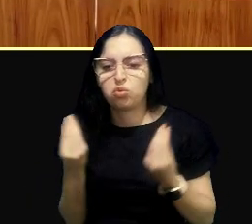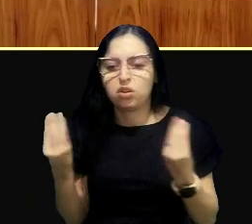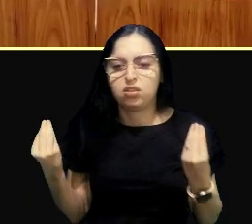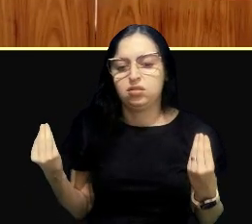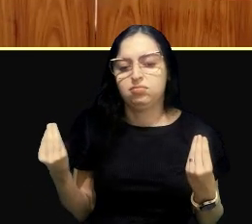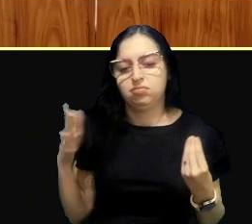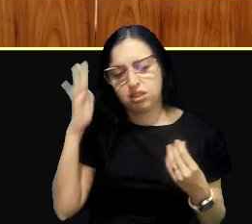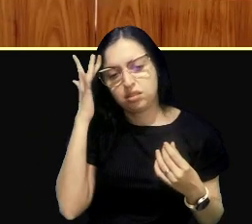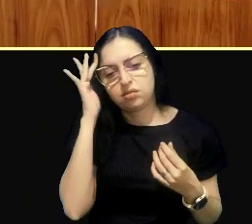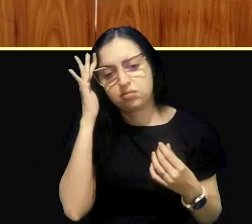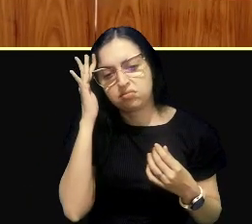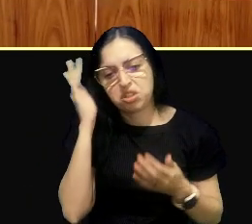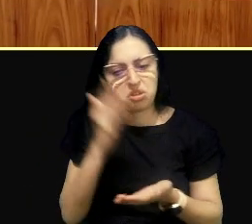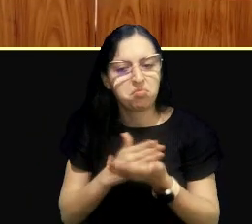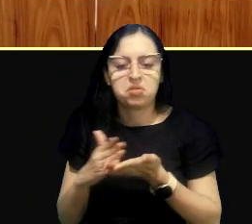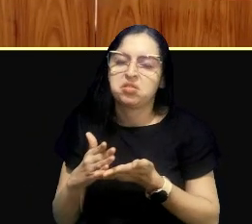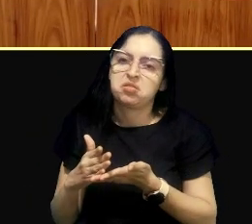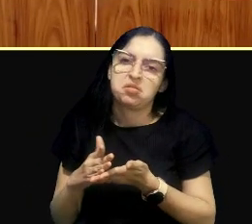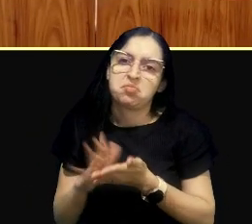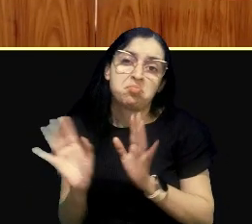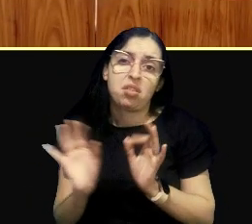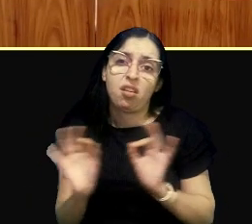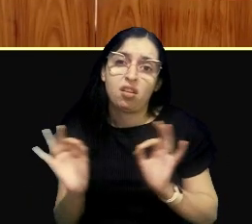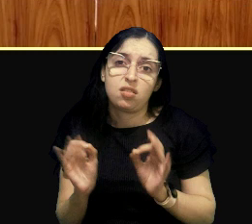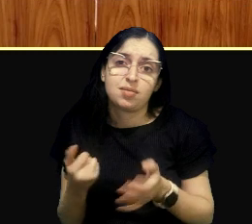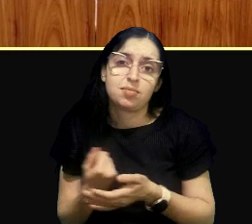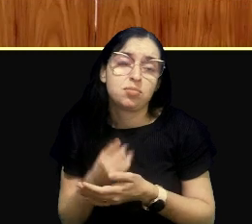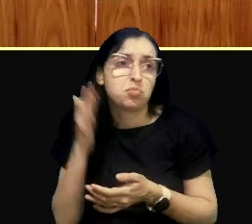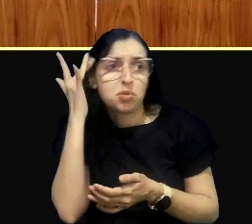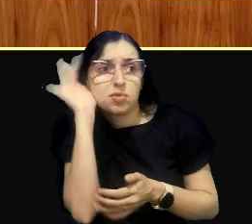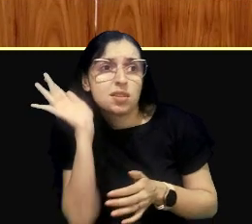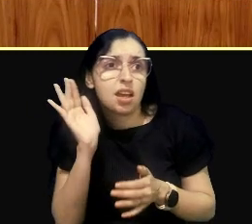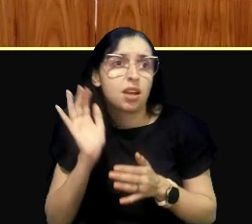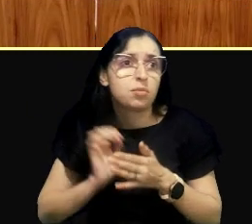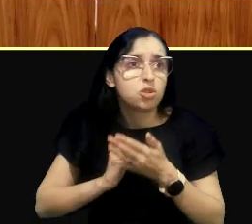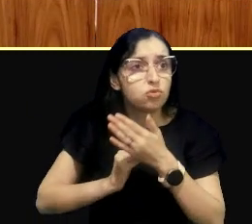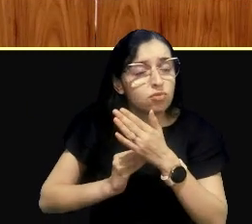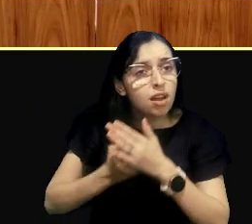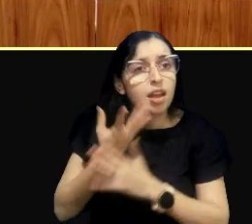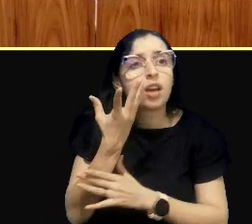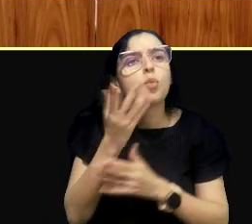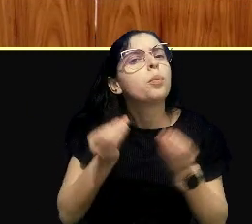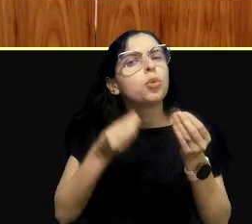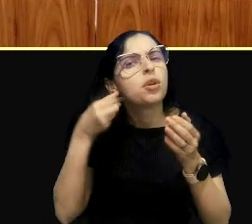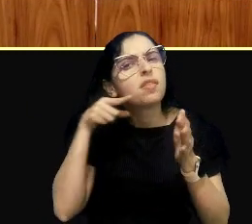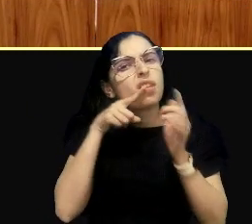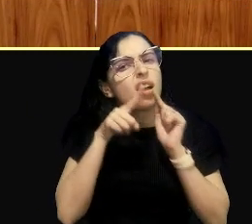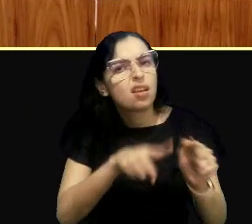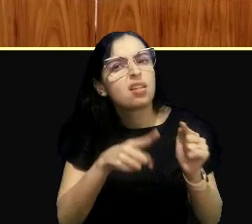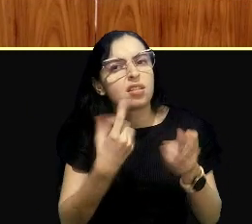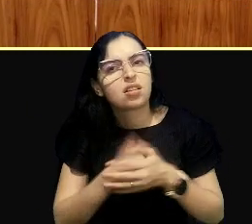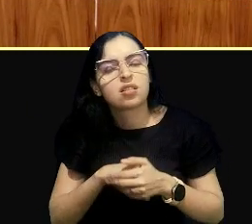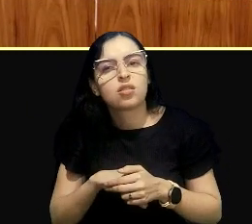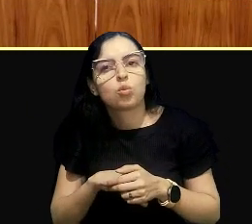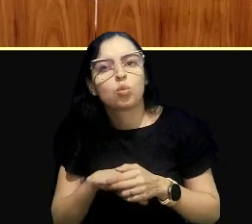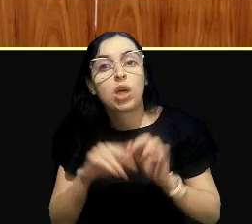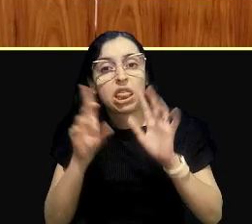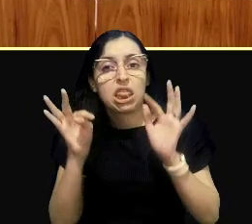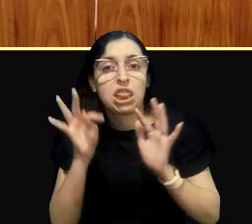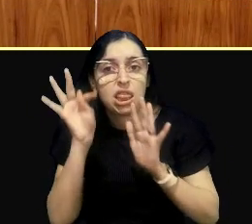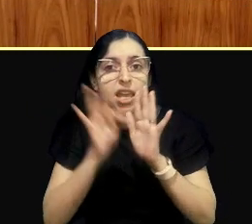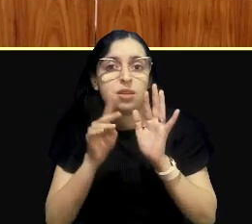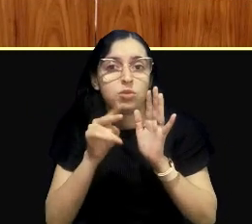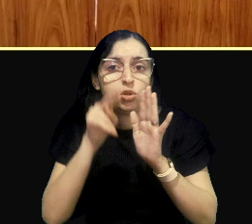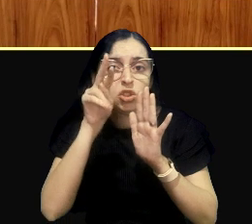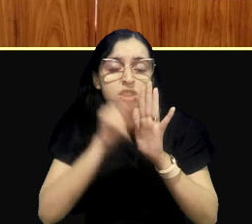isso, né, olha, nem começou ainda, nem, nem sabe se vai ter um empreendimento, para que vocês vêm me questionar um termo de referência, de algo que